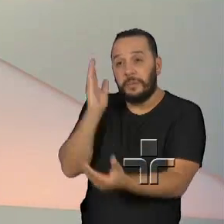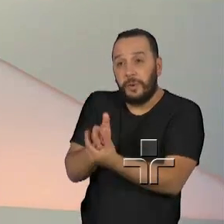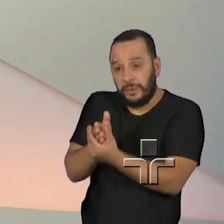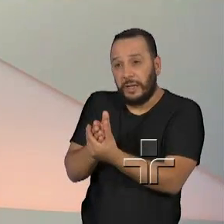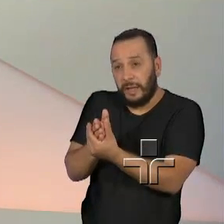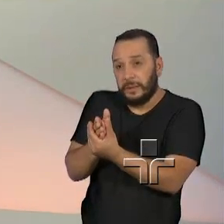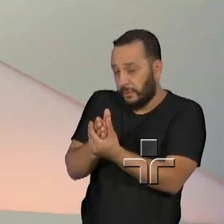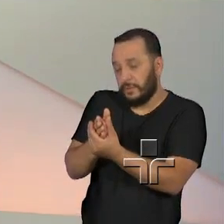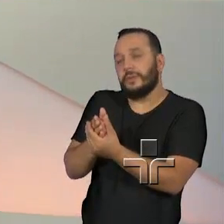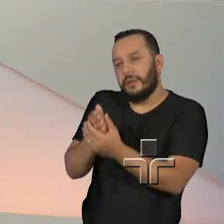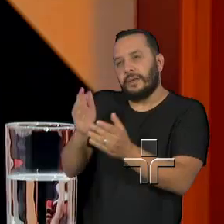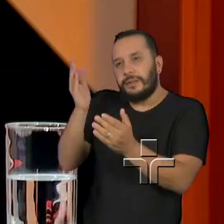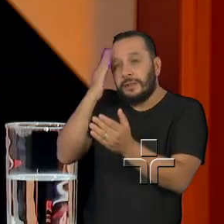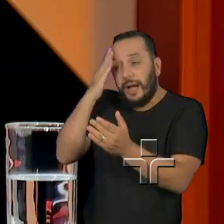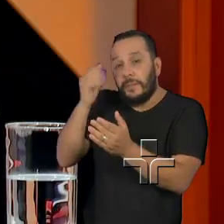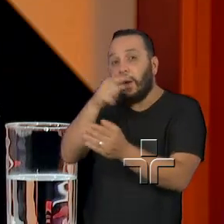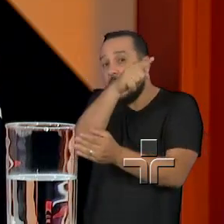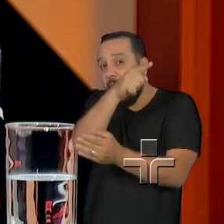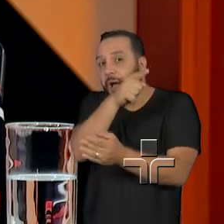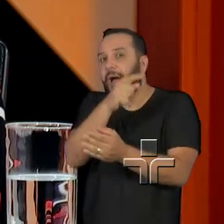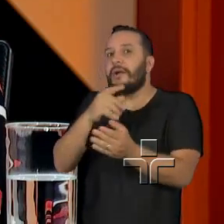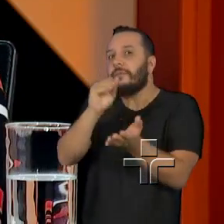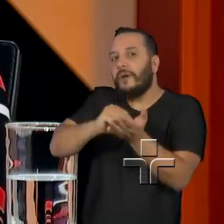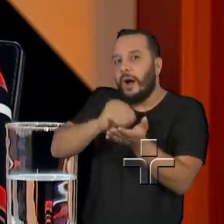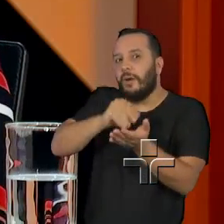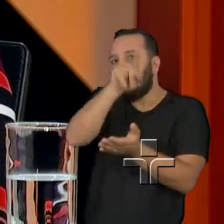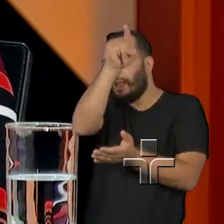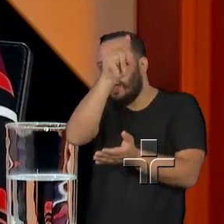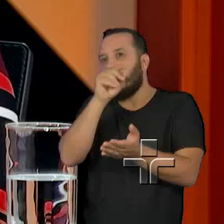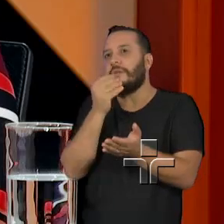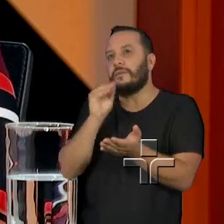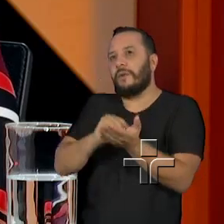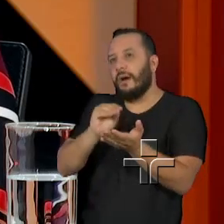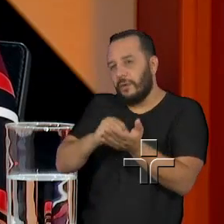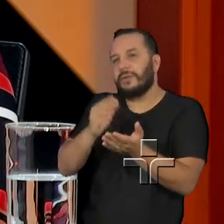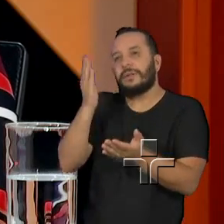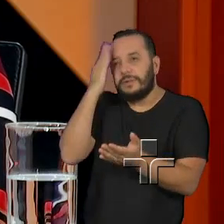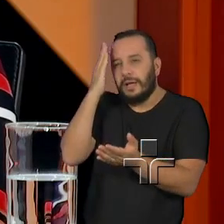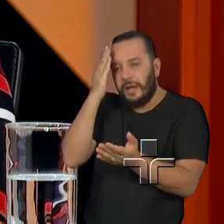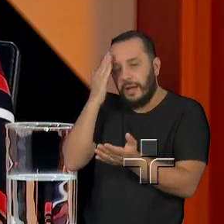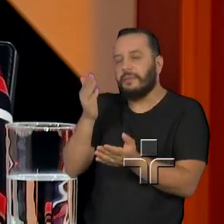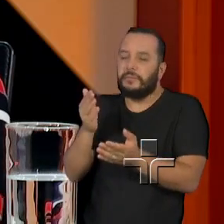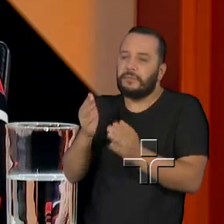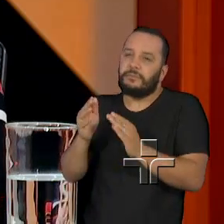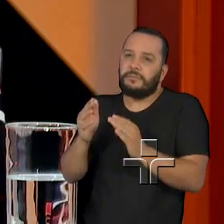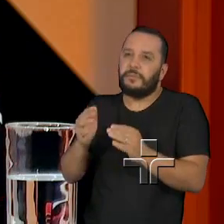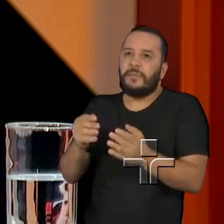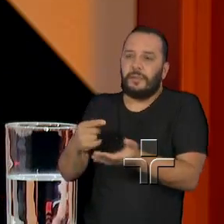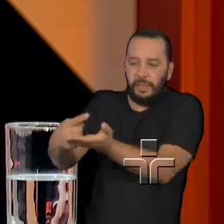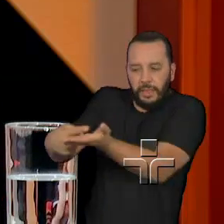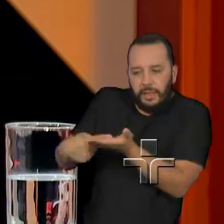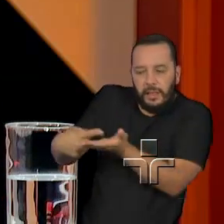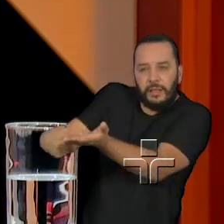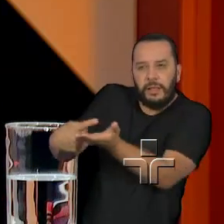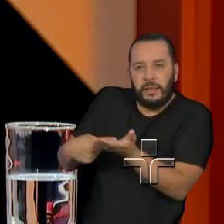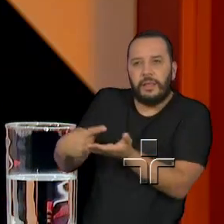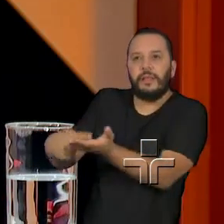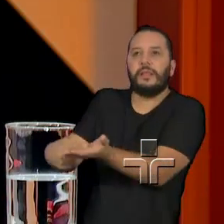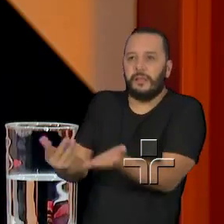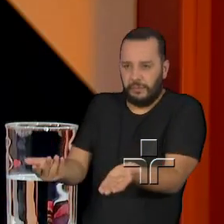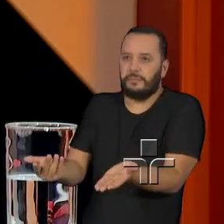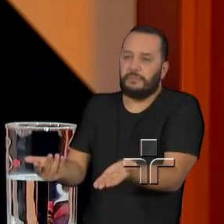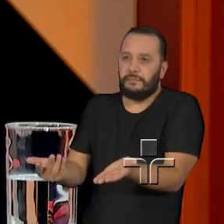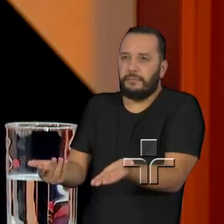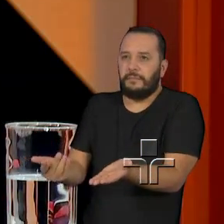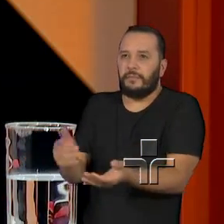trabalho na produção de dados estatísticos para que seja disponibilizado na hora das negociações, das articulações